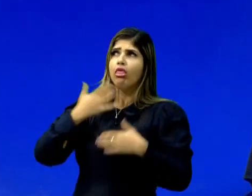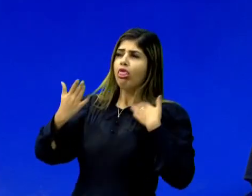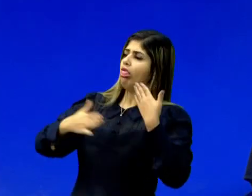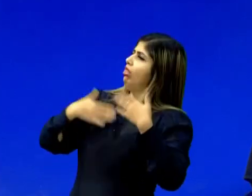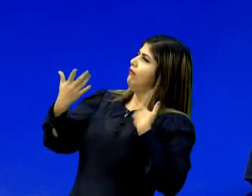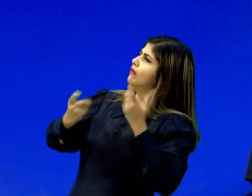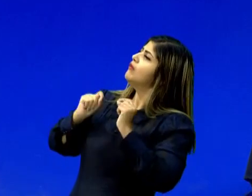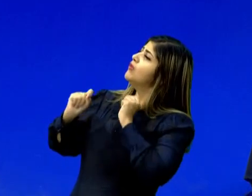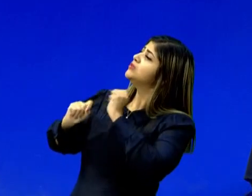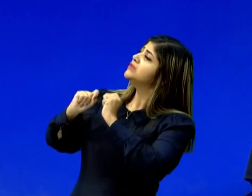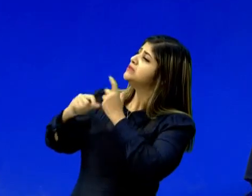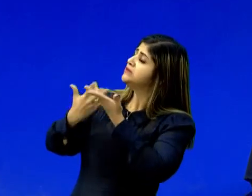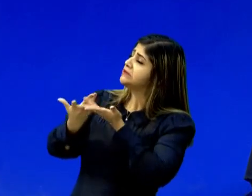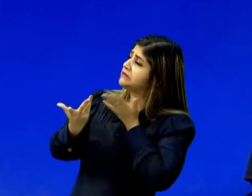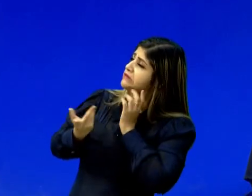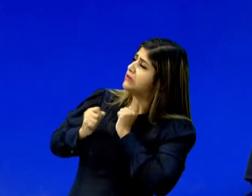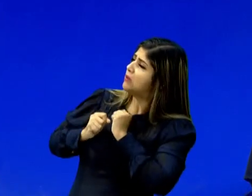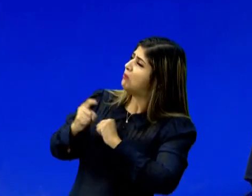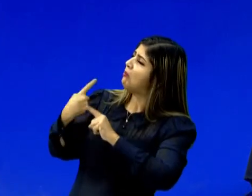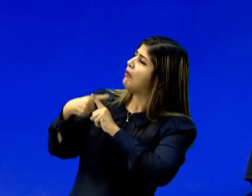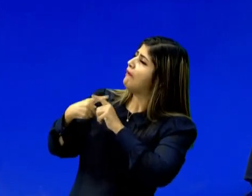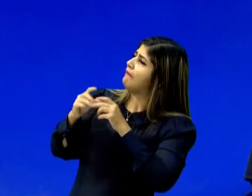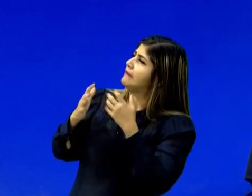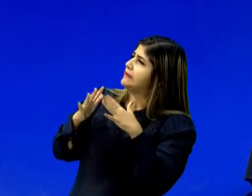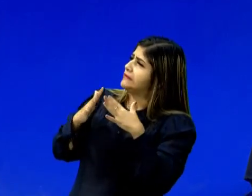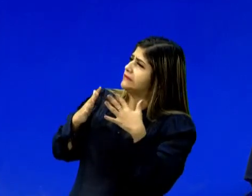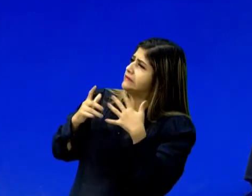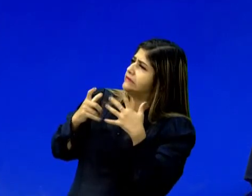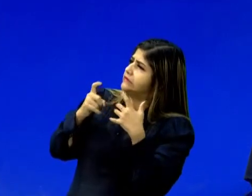Margarida? Por que você está tremendo?